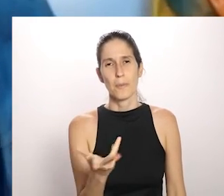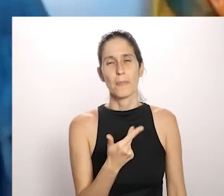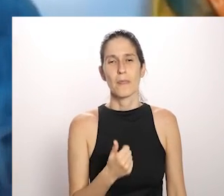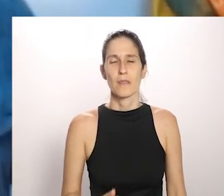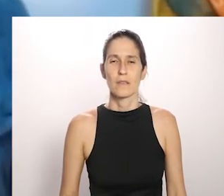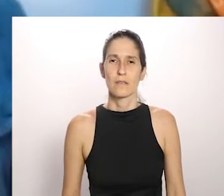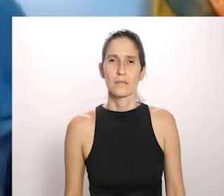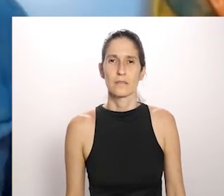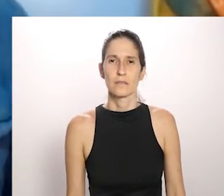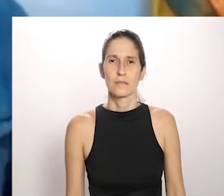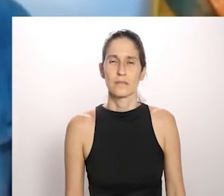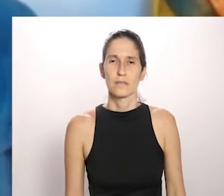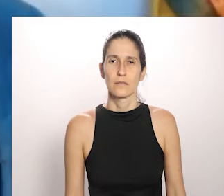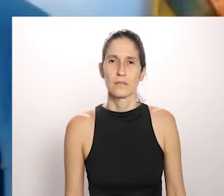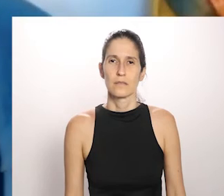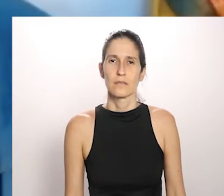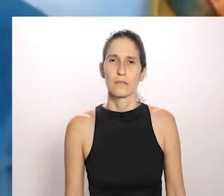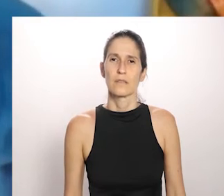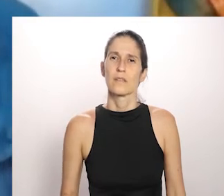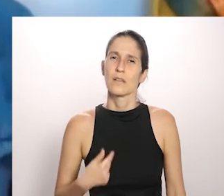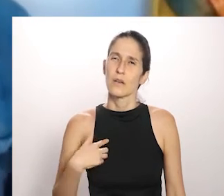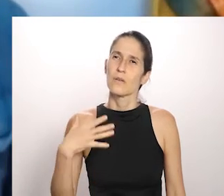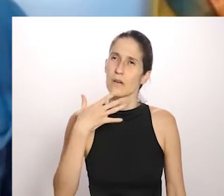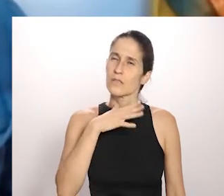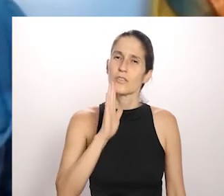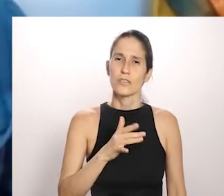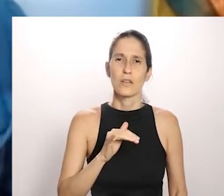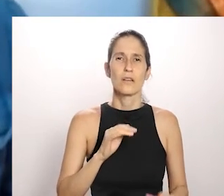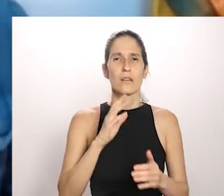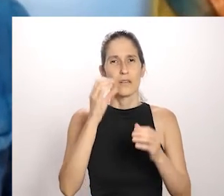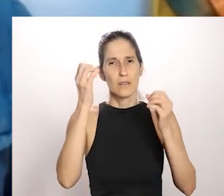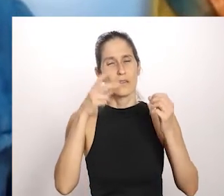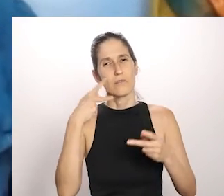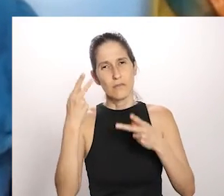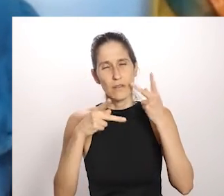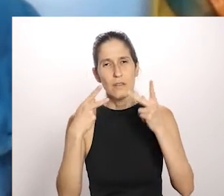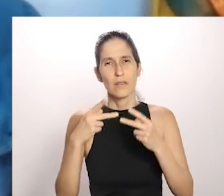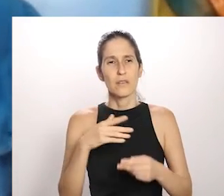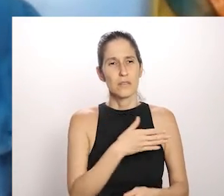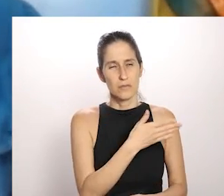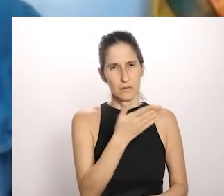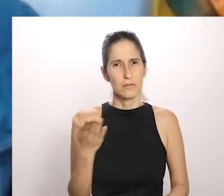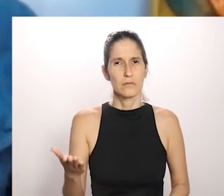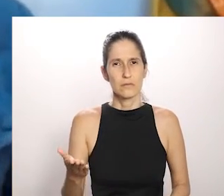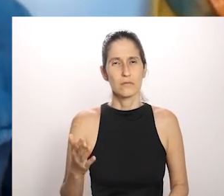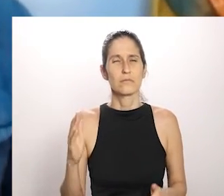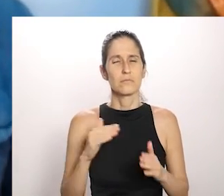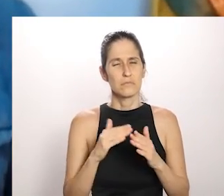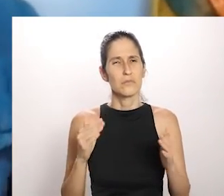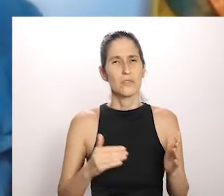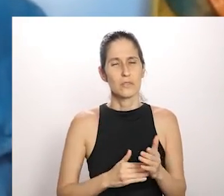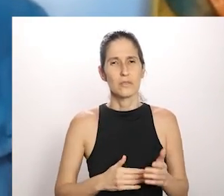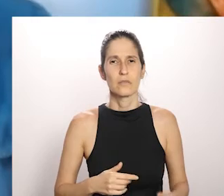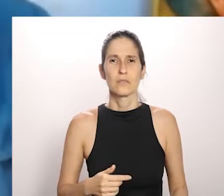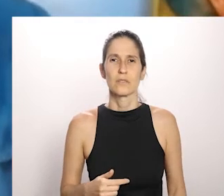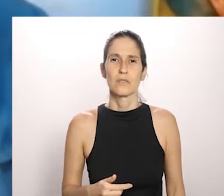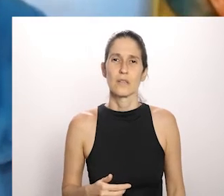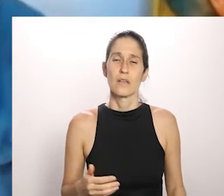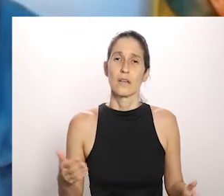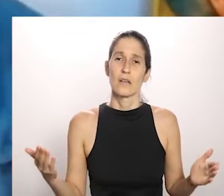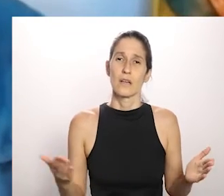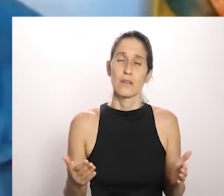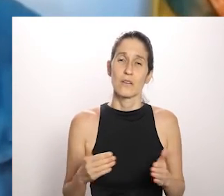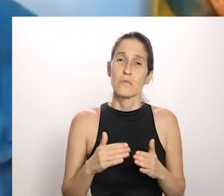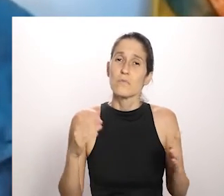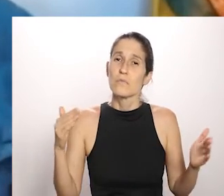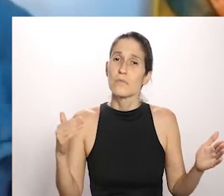vamos lá, eu deixei, eu acredito que eu tenha falado com todo mundo, eu deixei ele por último para ele se despedir, dar